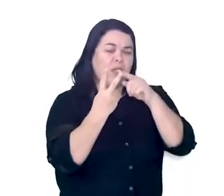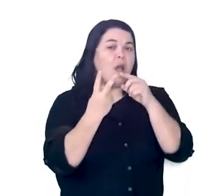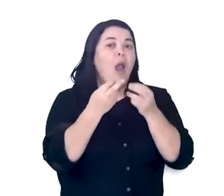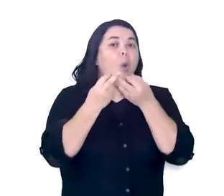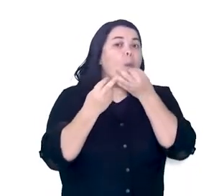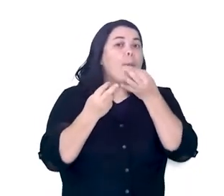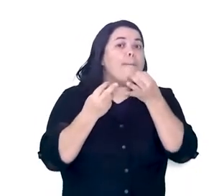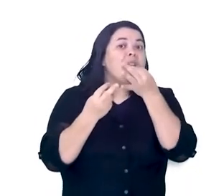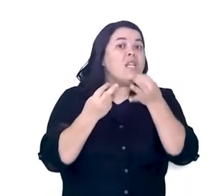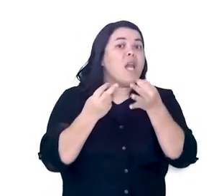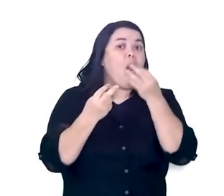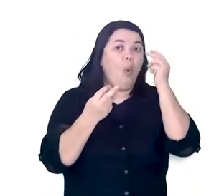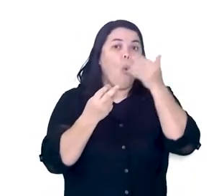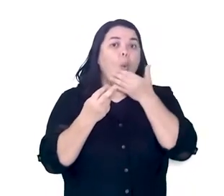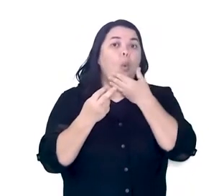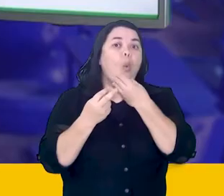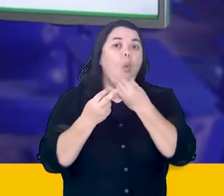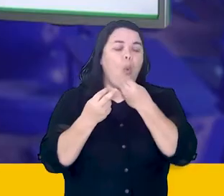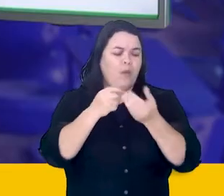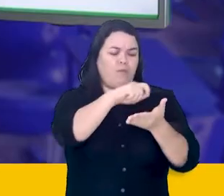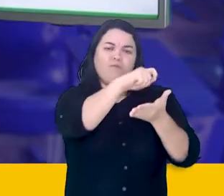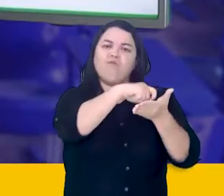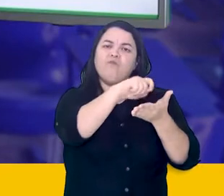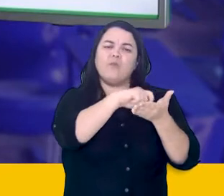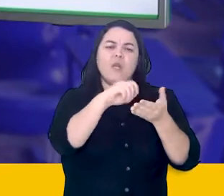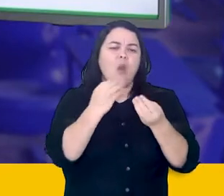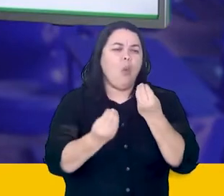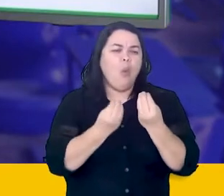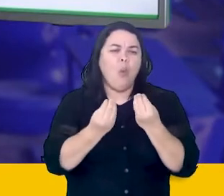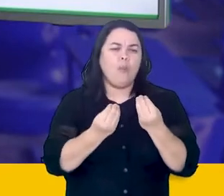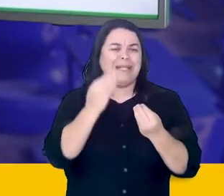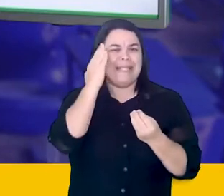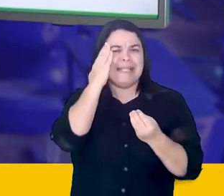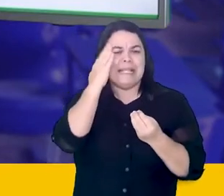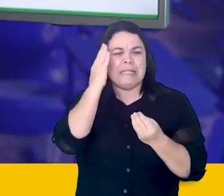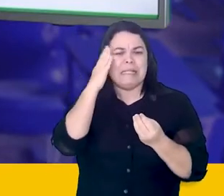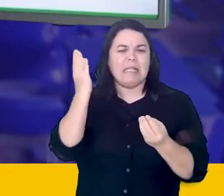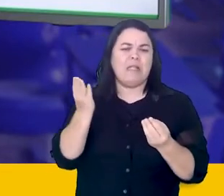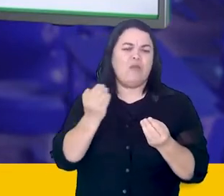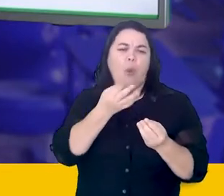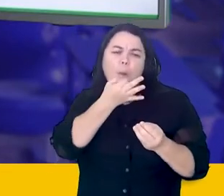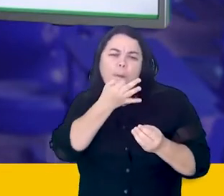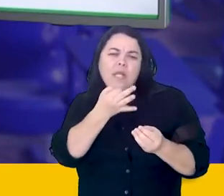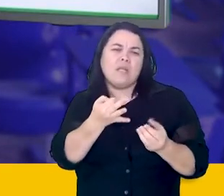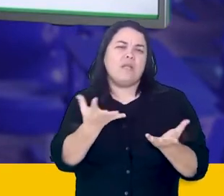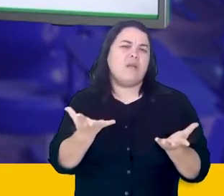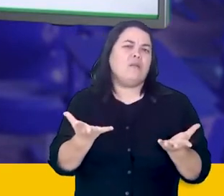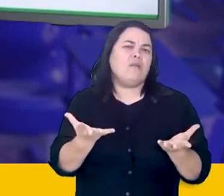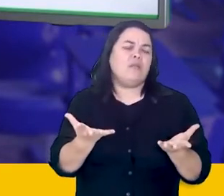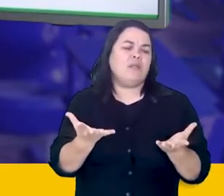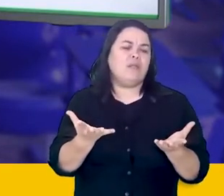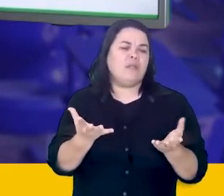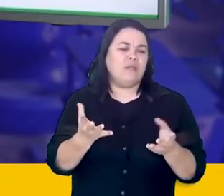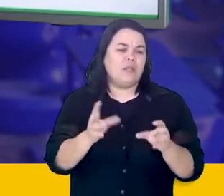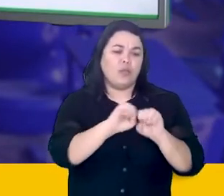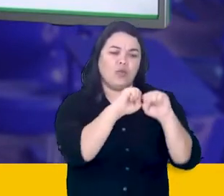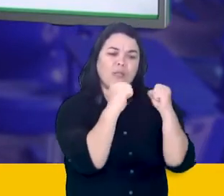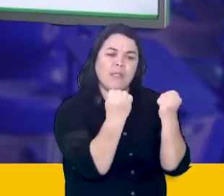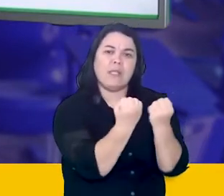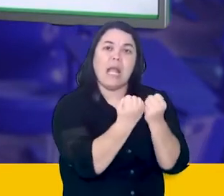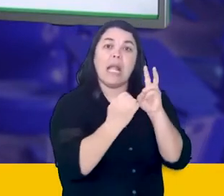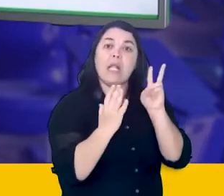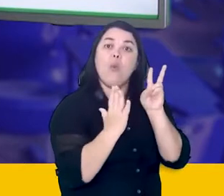e perceber como é que esses europeus, por exemplo, observaram as sociedades indígenas aqui da América. Como é que os